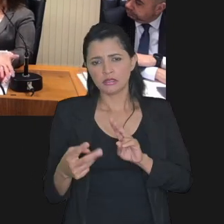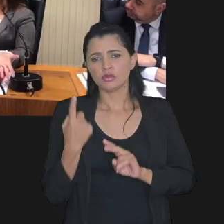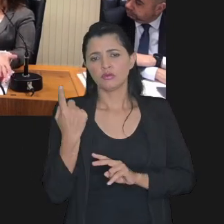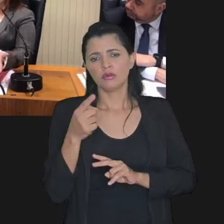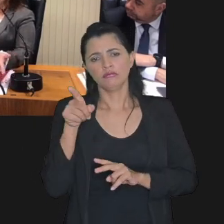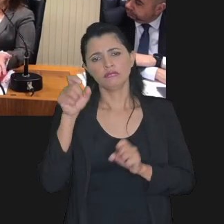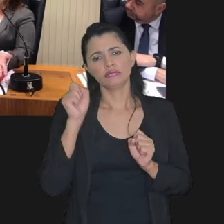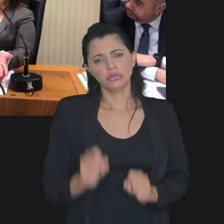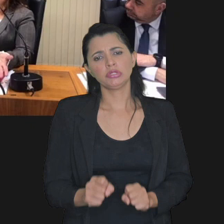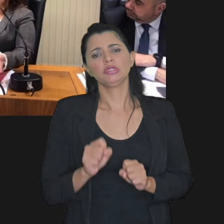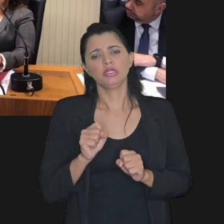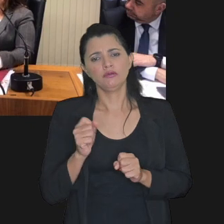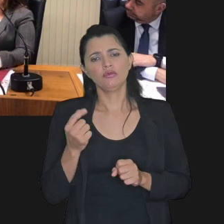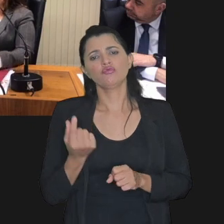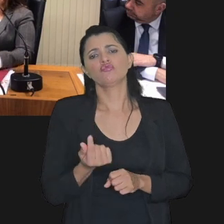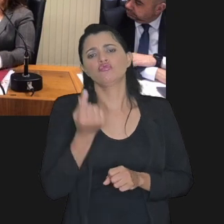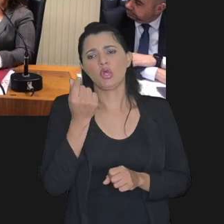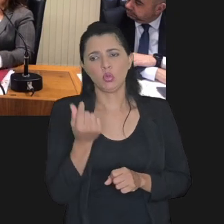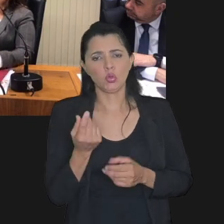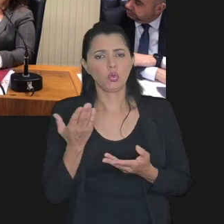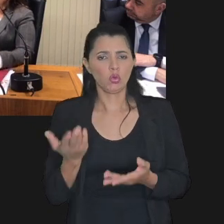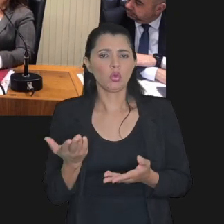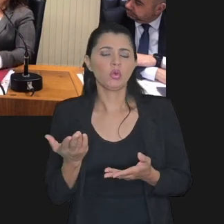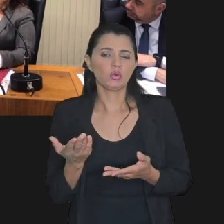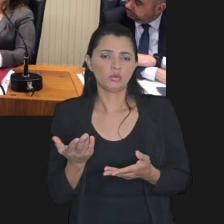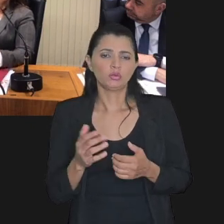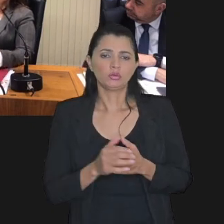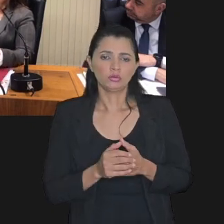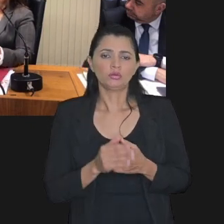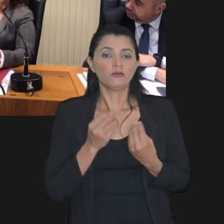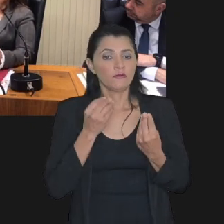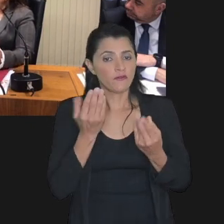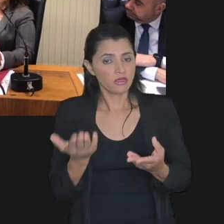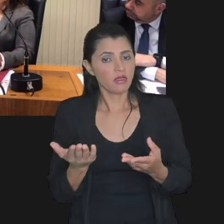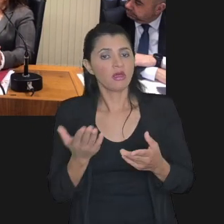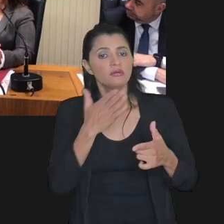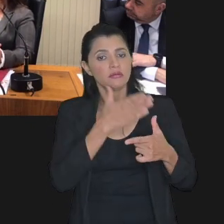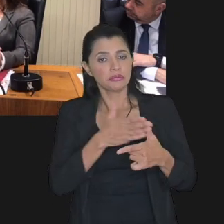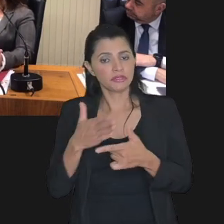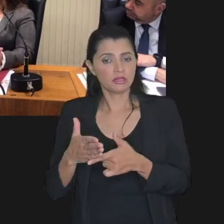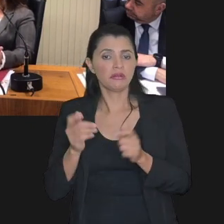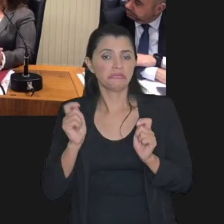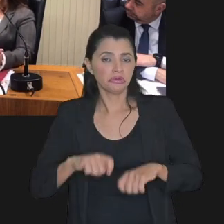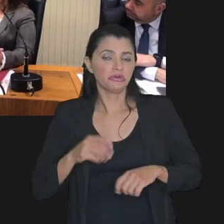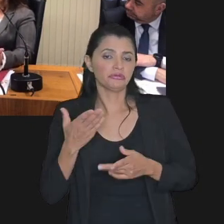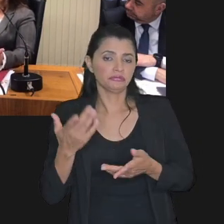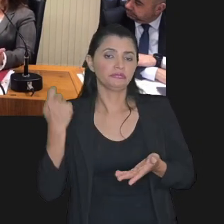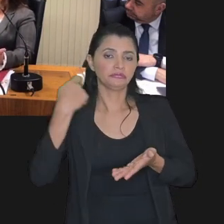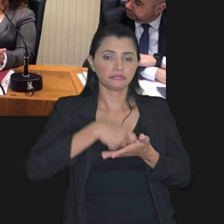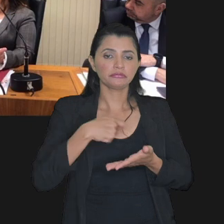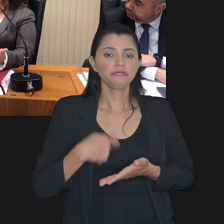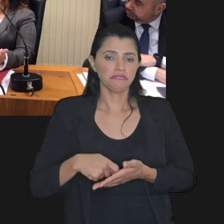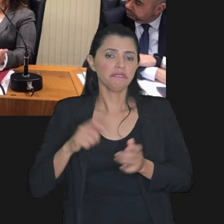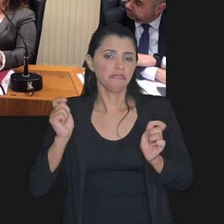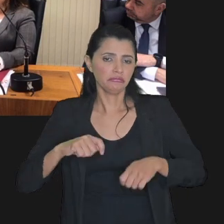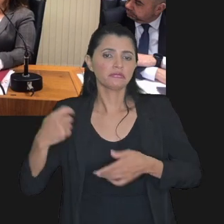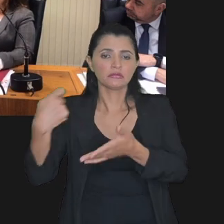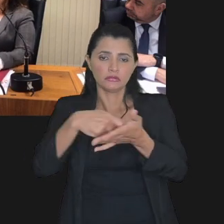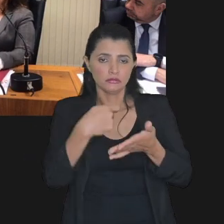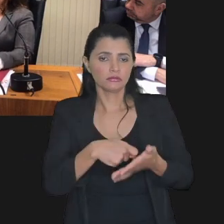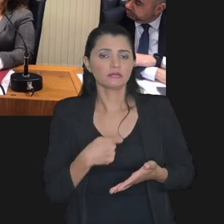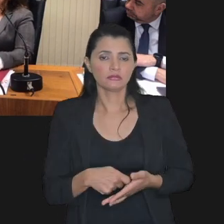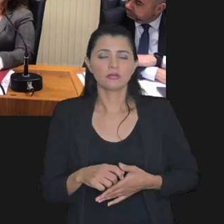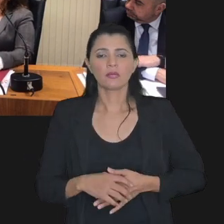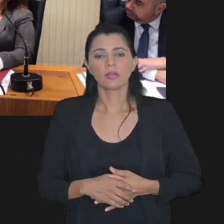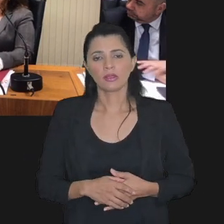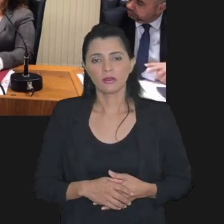individual que é possível o valor que sendo ofertado na parcela a gente vê que o contribuinte tem condição de pagar